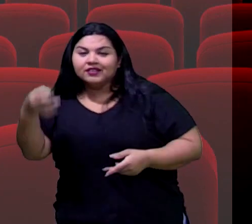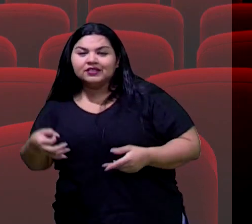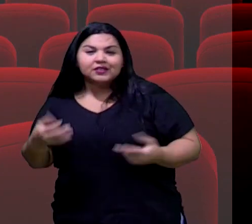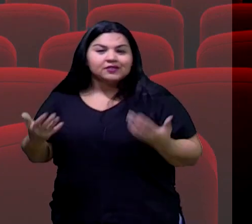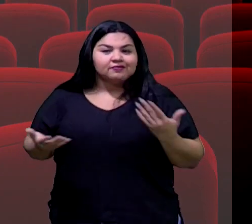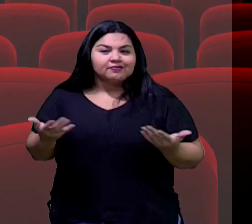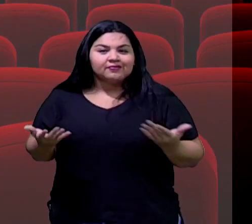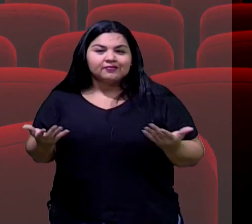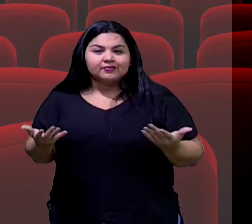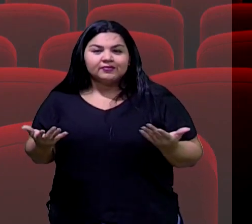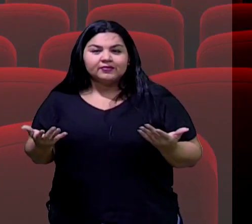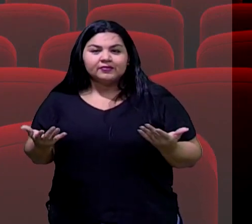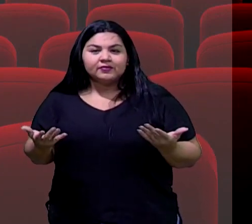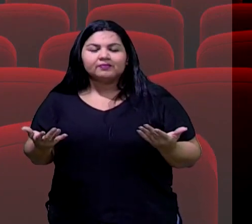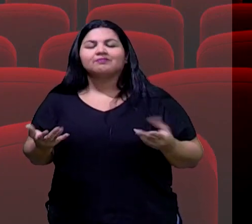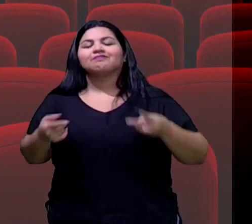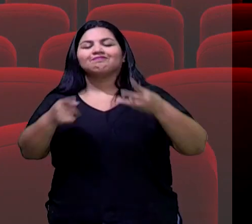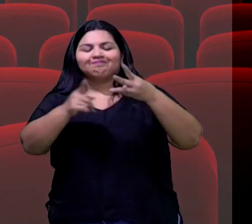suspense.